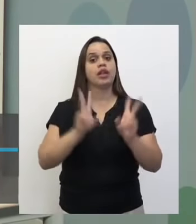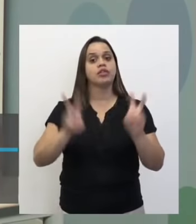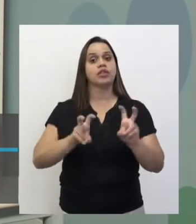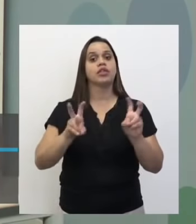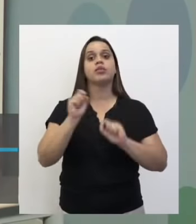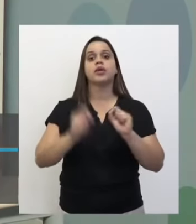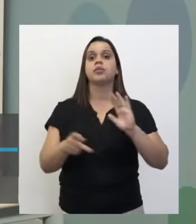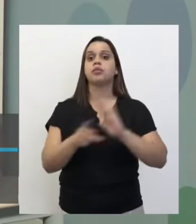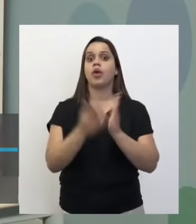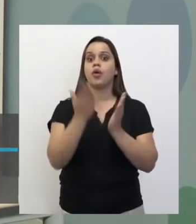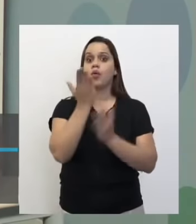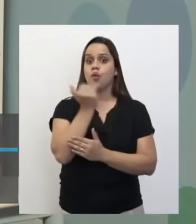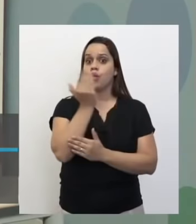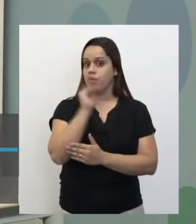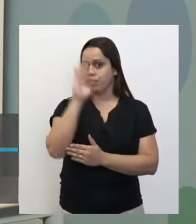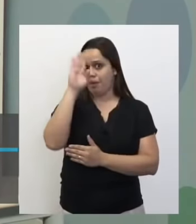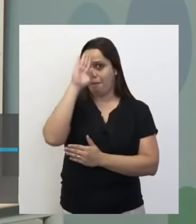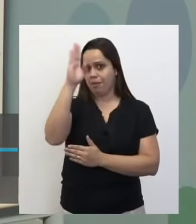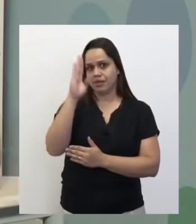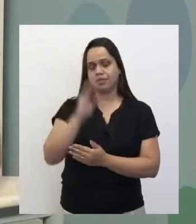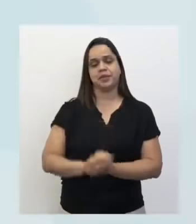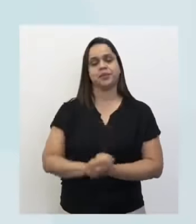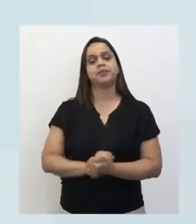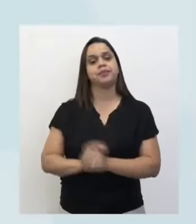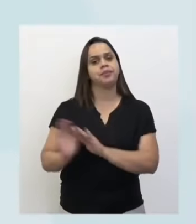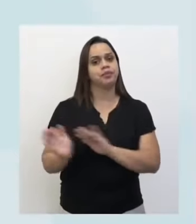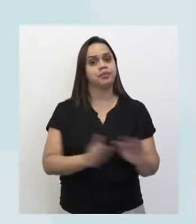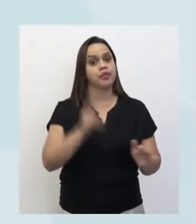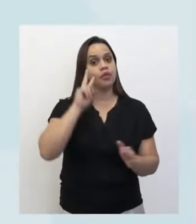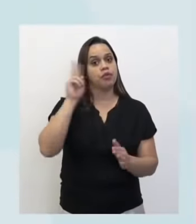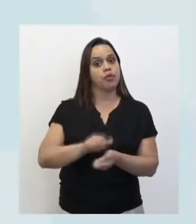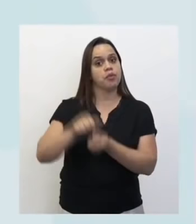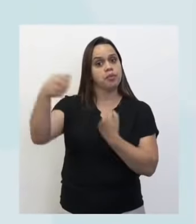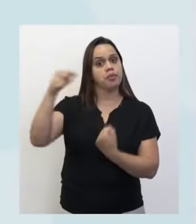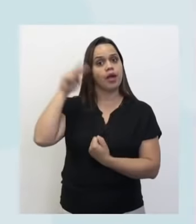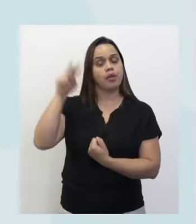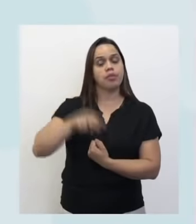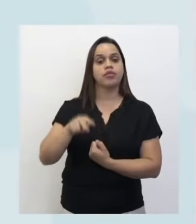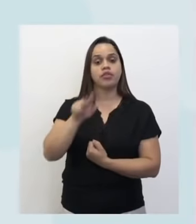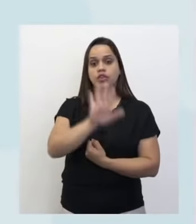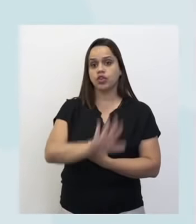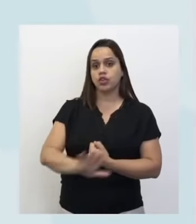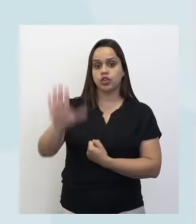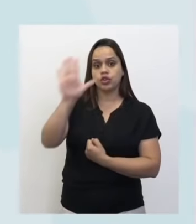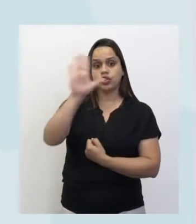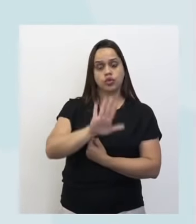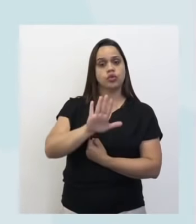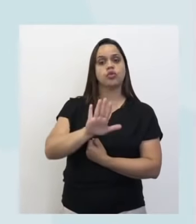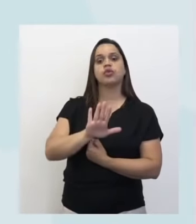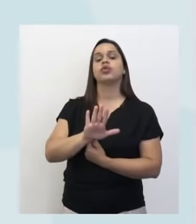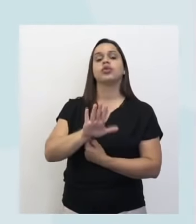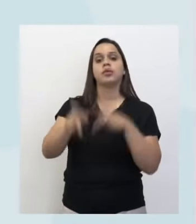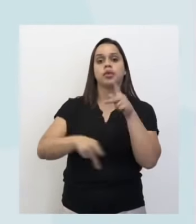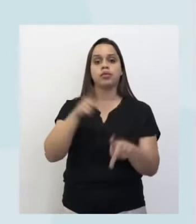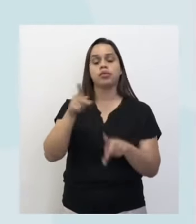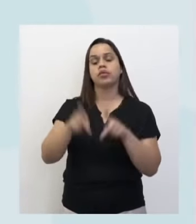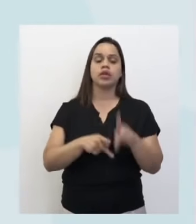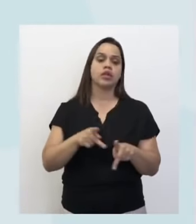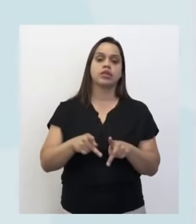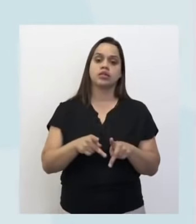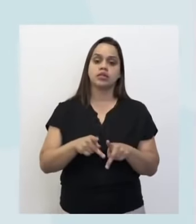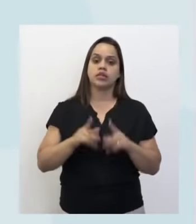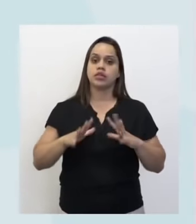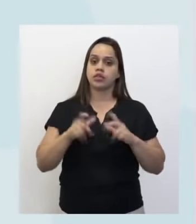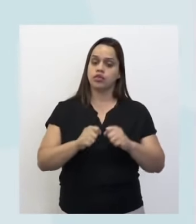alimentação principalmente. Vamos olhar no próximo mapa aí a densidade demográfica e a população total nas regiões